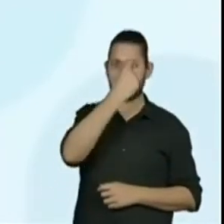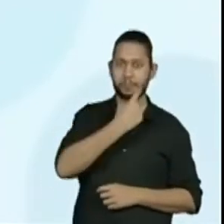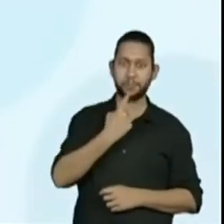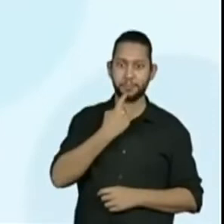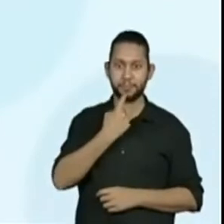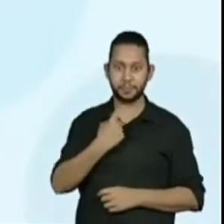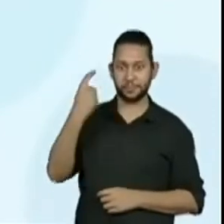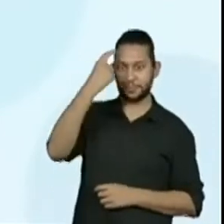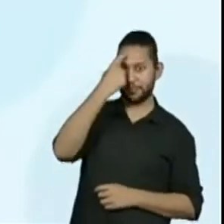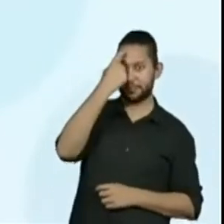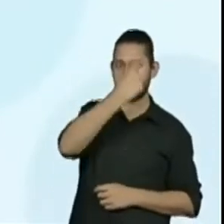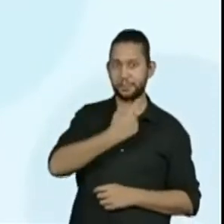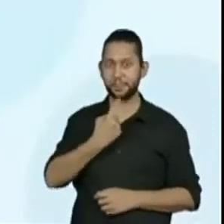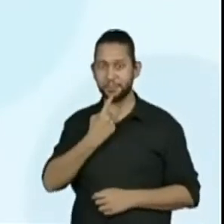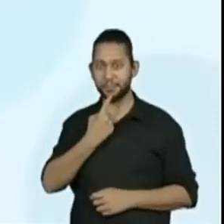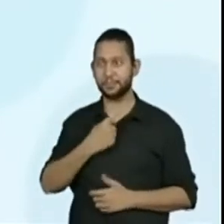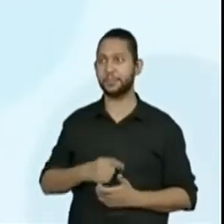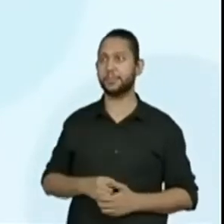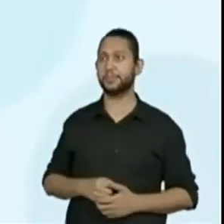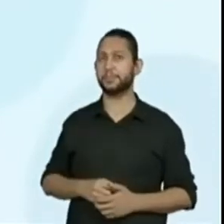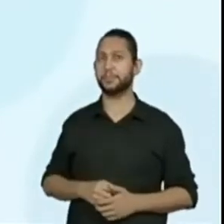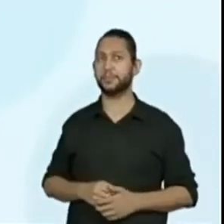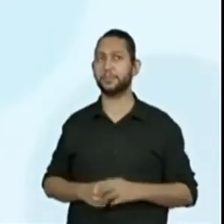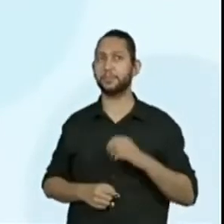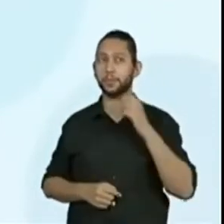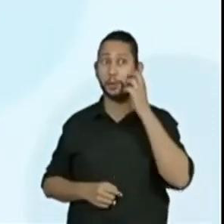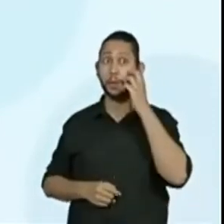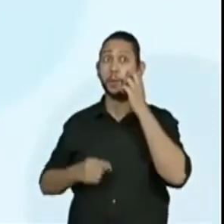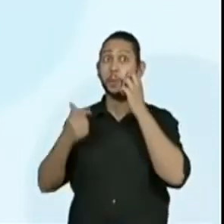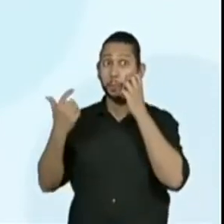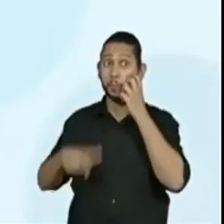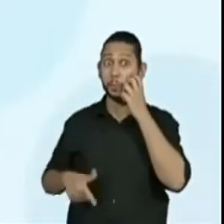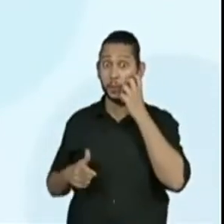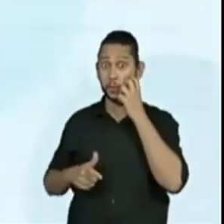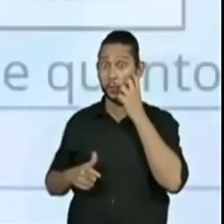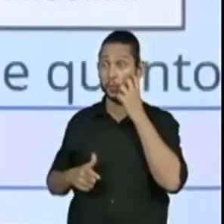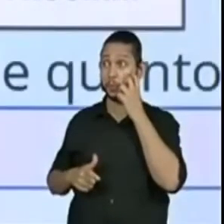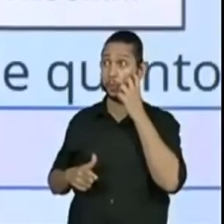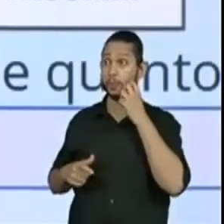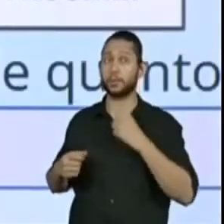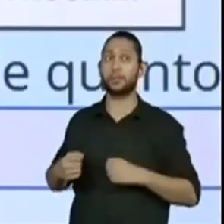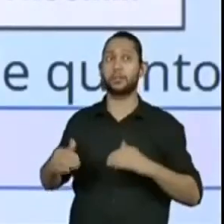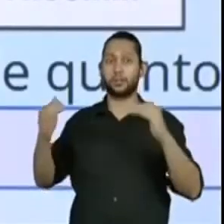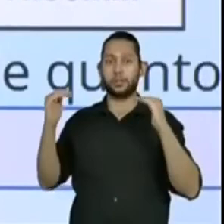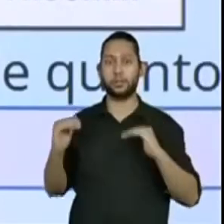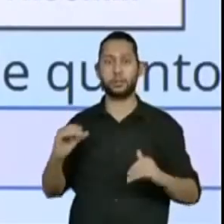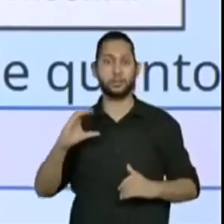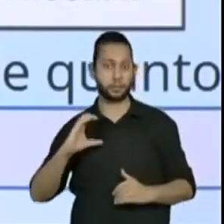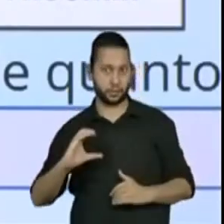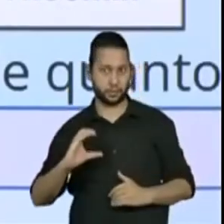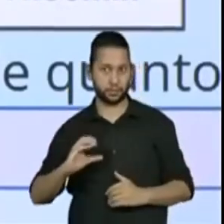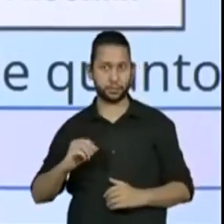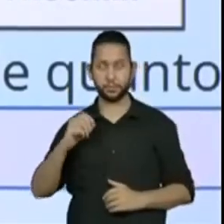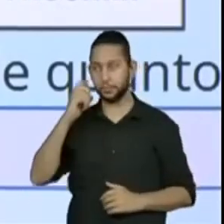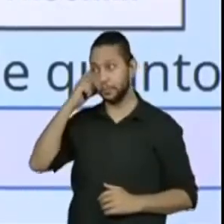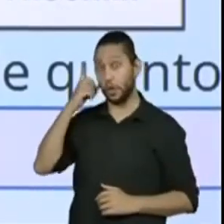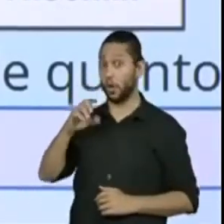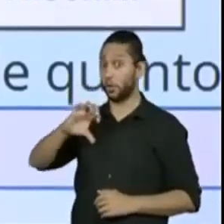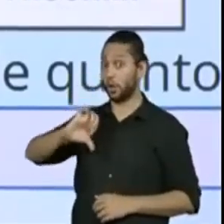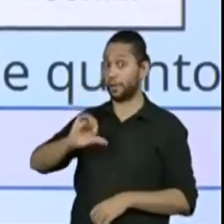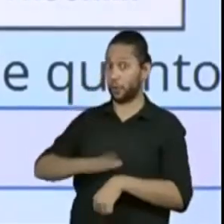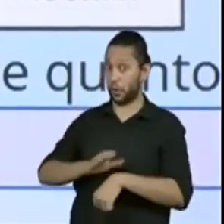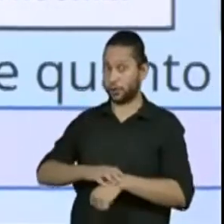Aproveita para anotar, hein? Vamos ver a próxima sequência? Sequência C. Vamos lá, 9 horas.